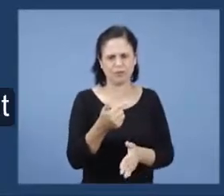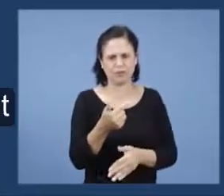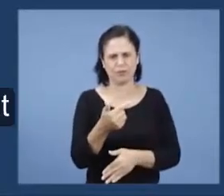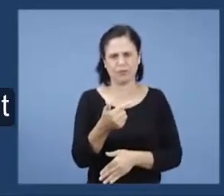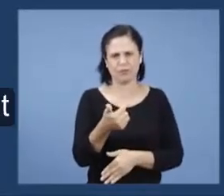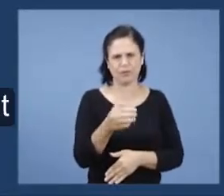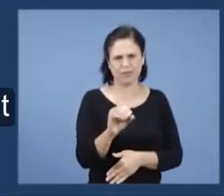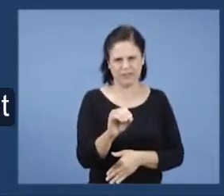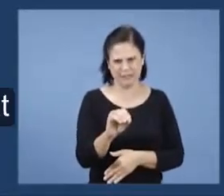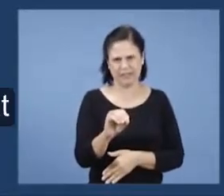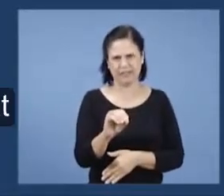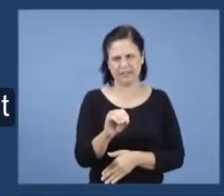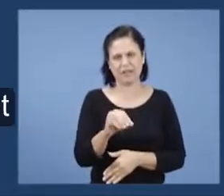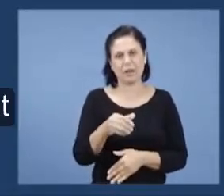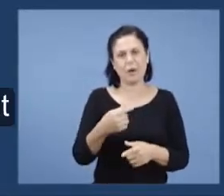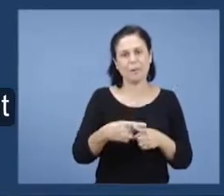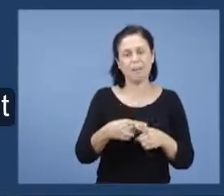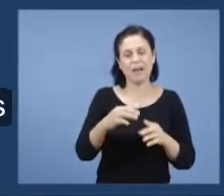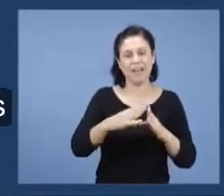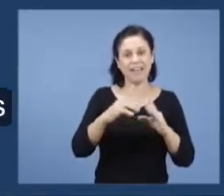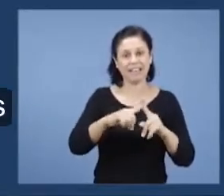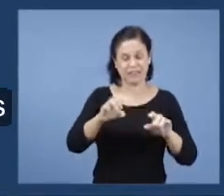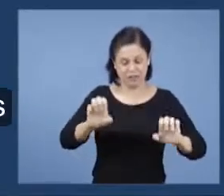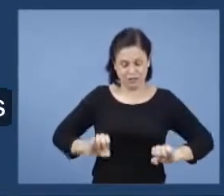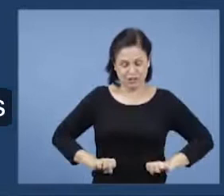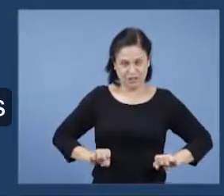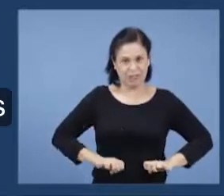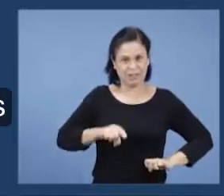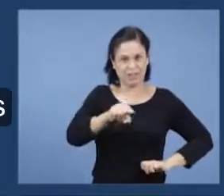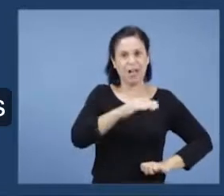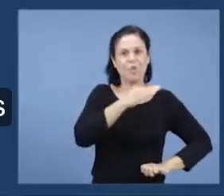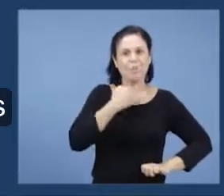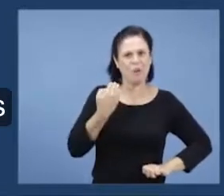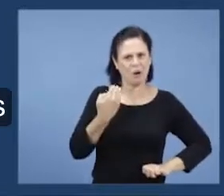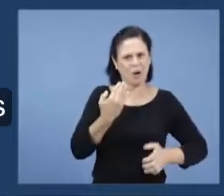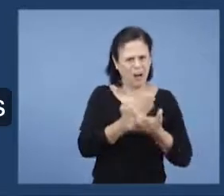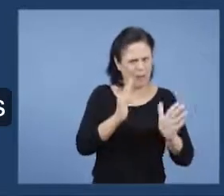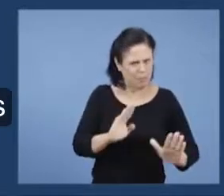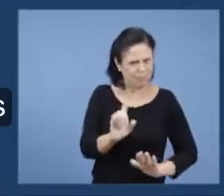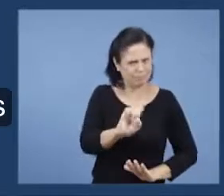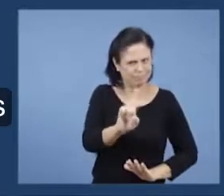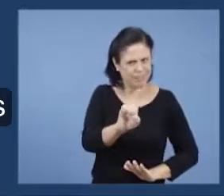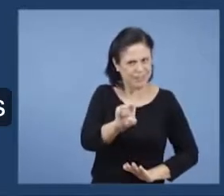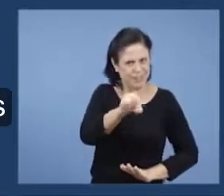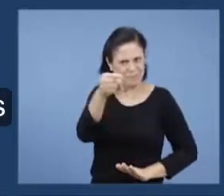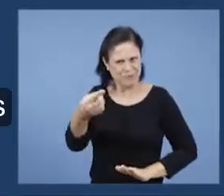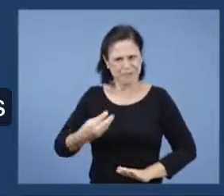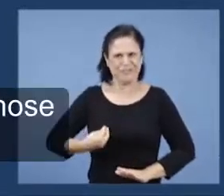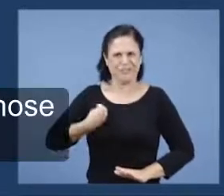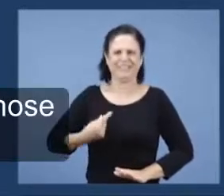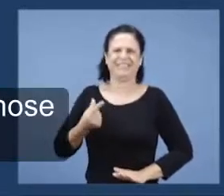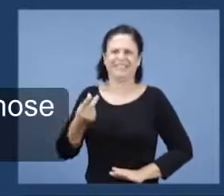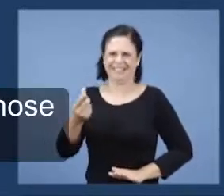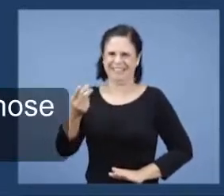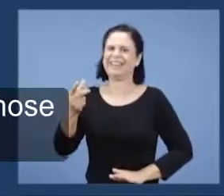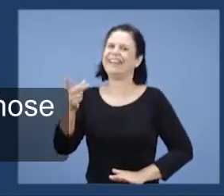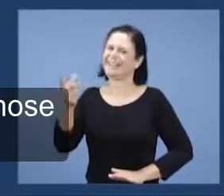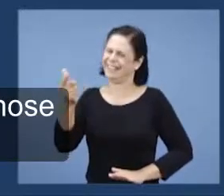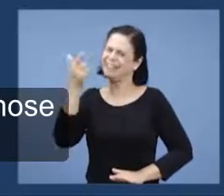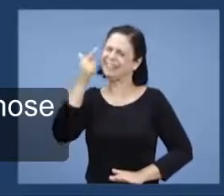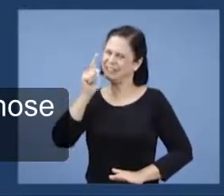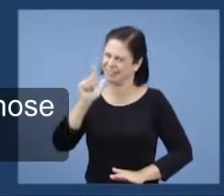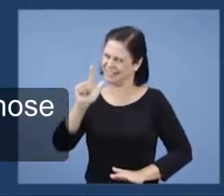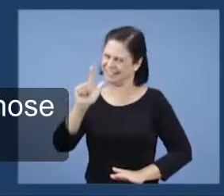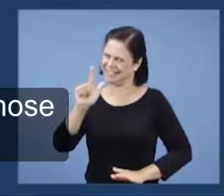segue-se a vida para a igreja. A igreja, ela não termina com a morte. A vida eterna é para nós aqui,